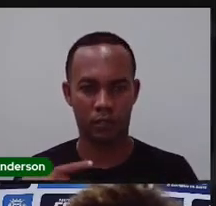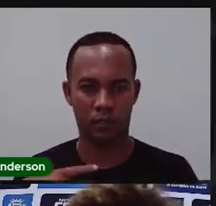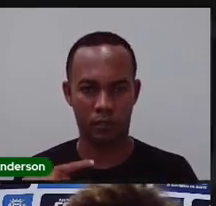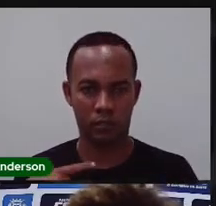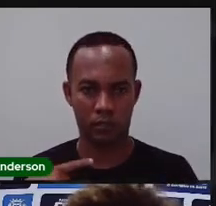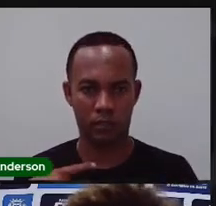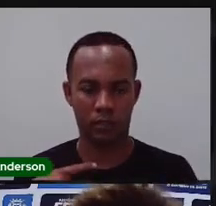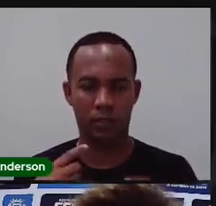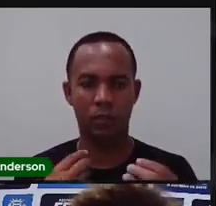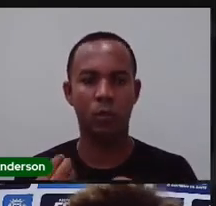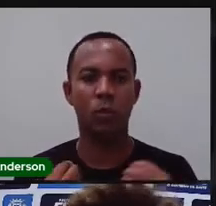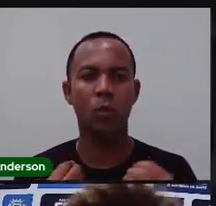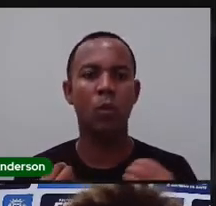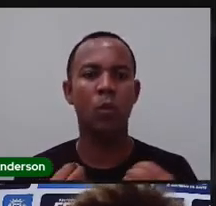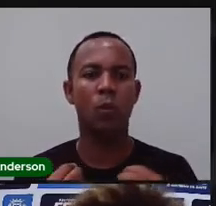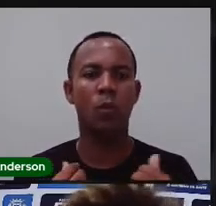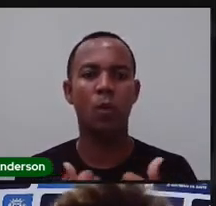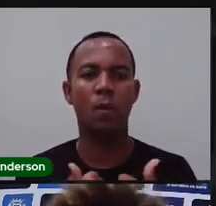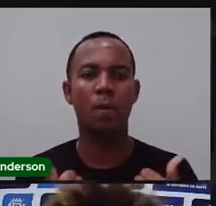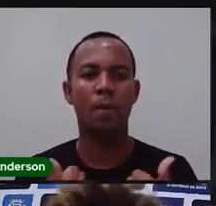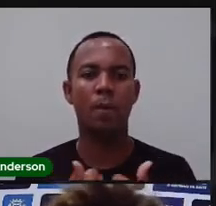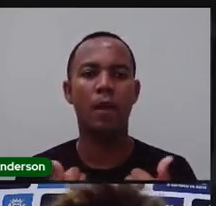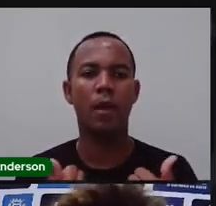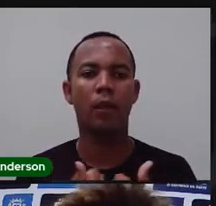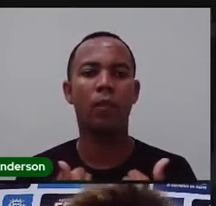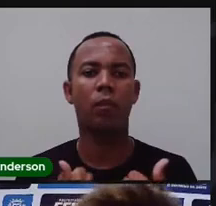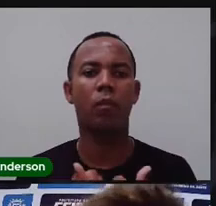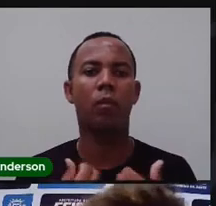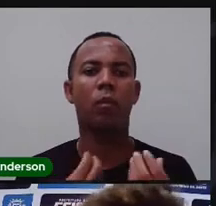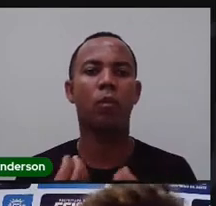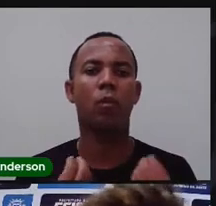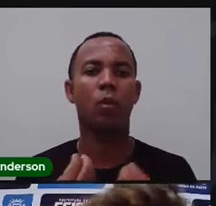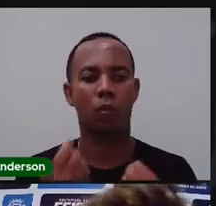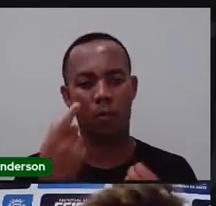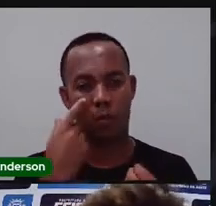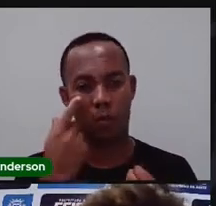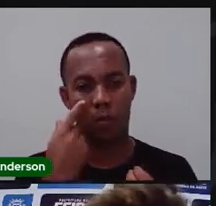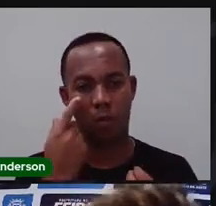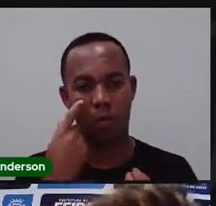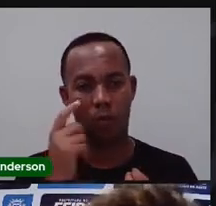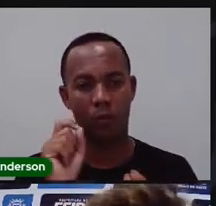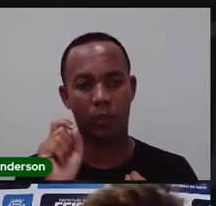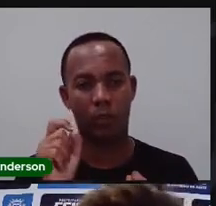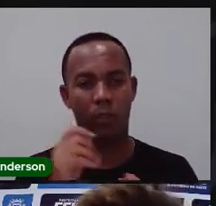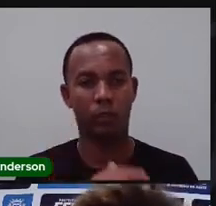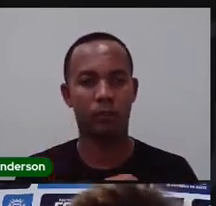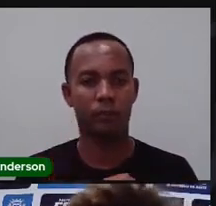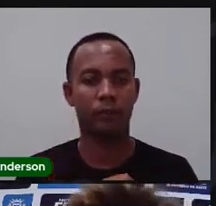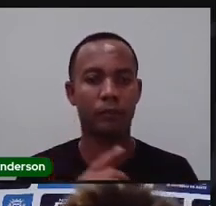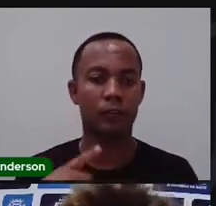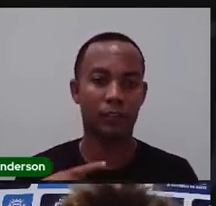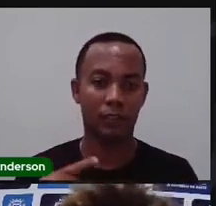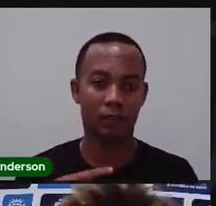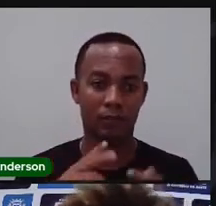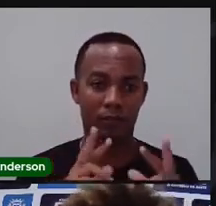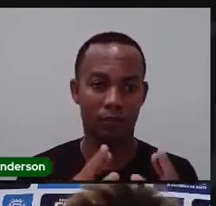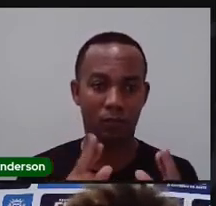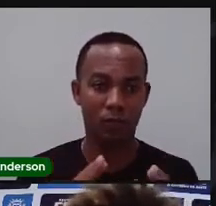O pessoal que mora próximo ao casarão aí se manifesta dizendo, olha, aqui no meu bairro tem tal